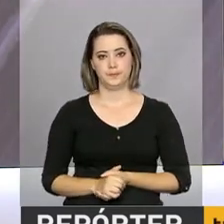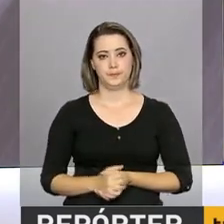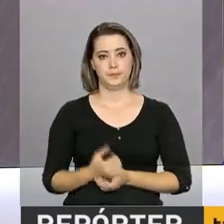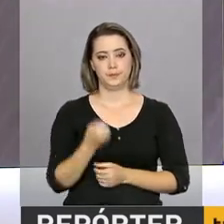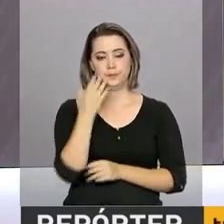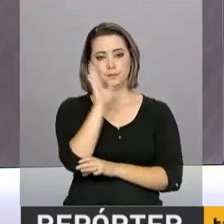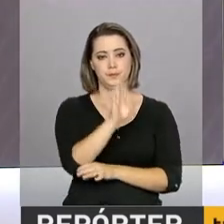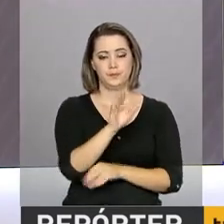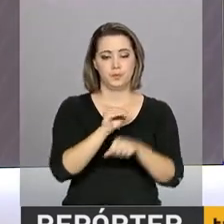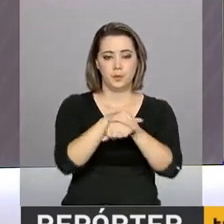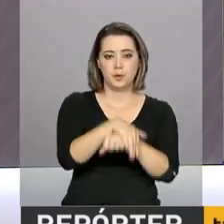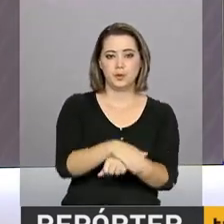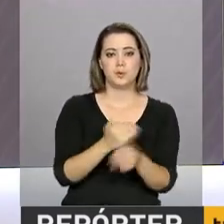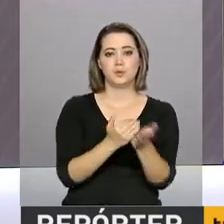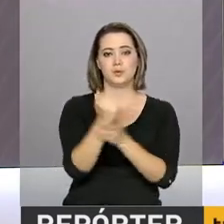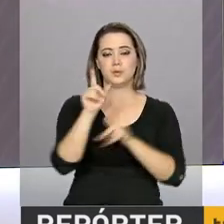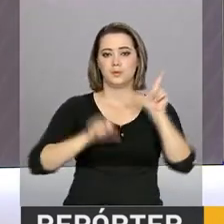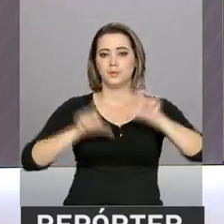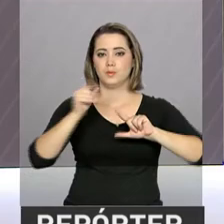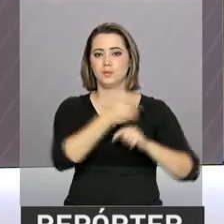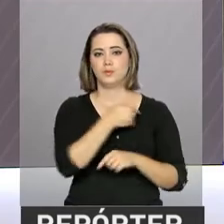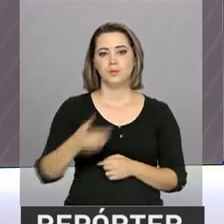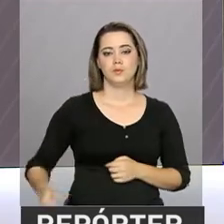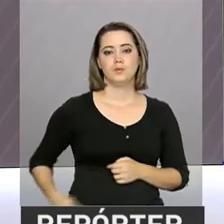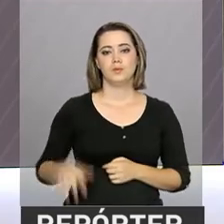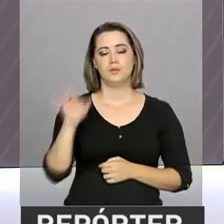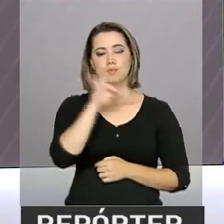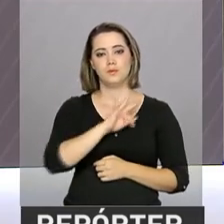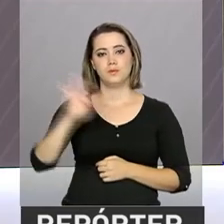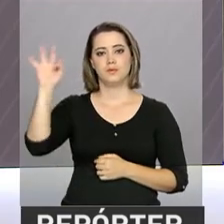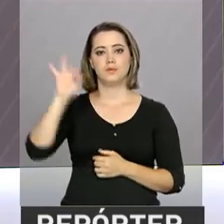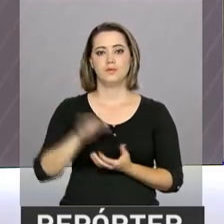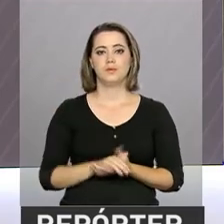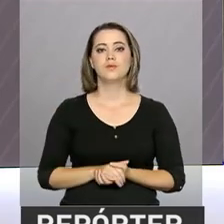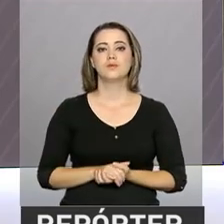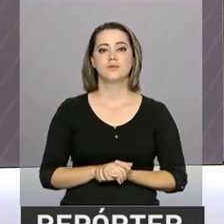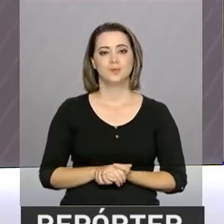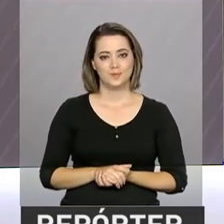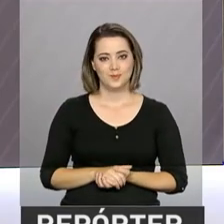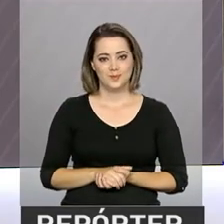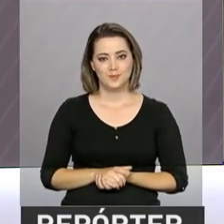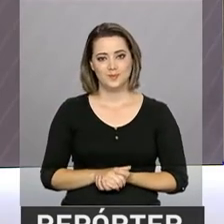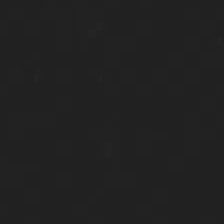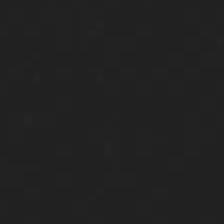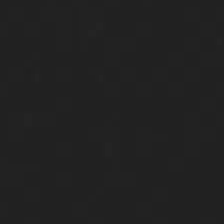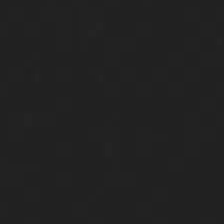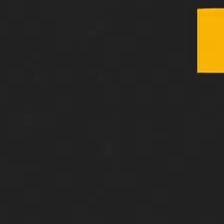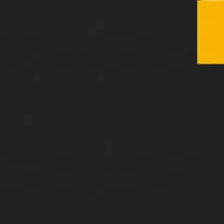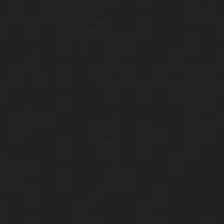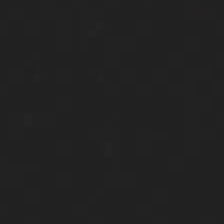Uma boa noite para você e continue com a gente aqui na NBR, a TV do governo federal.